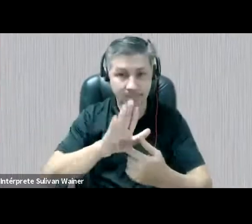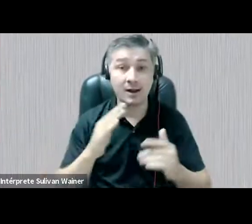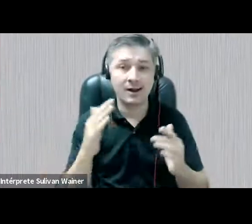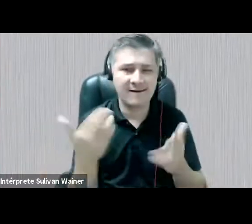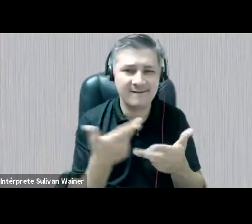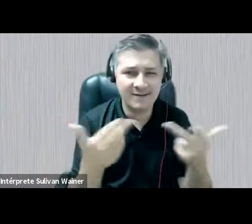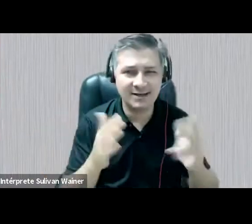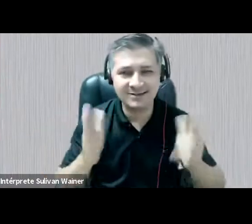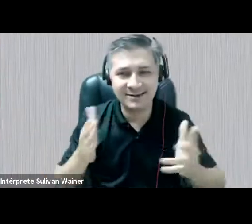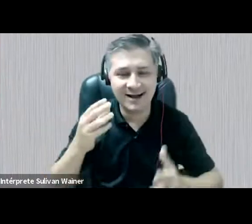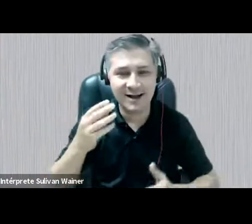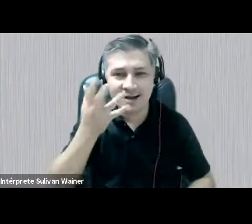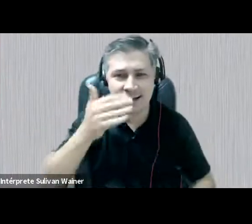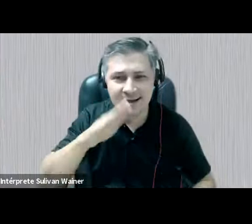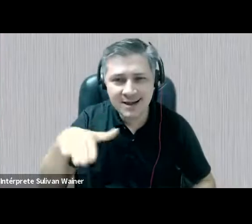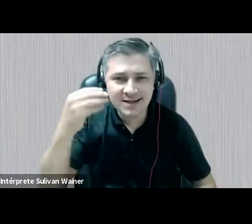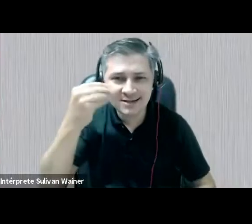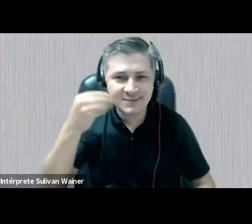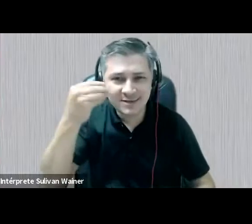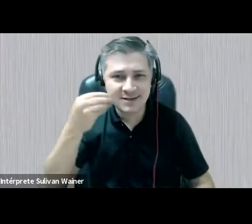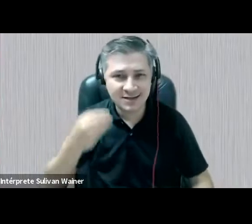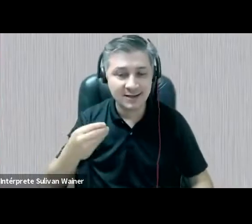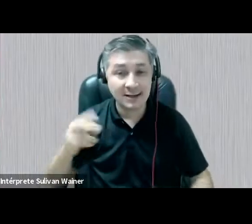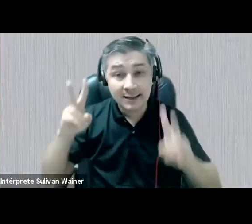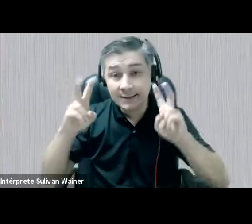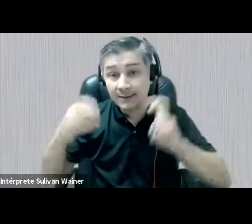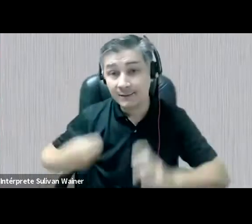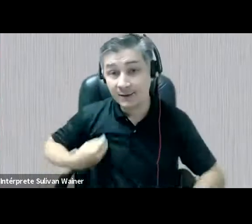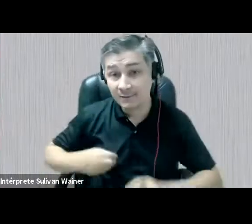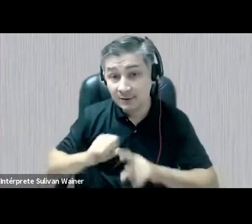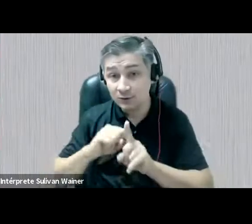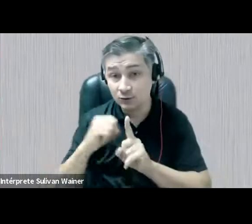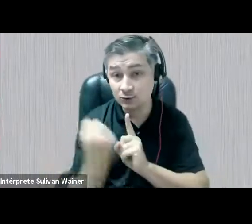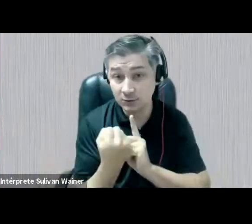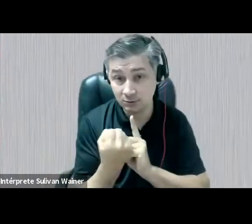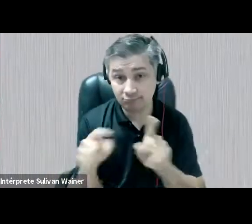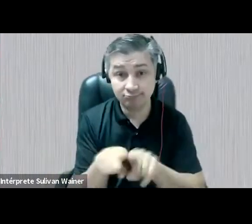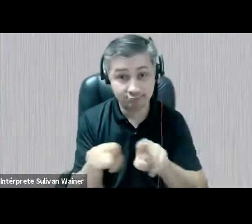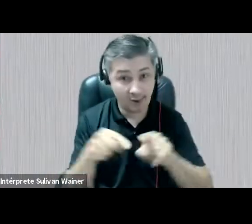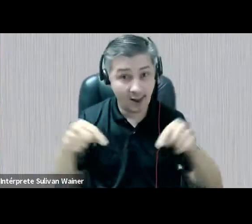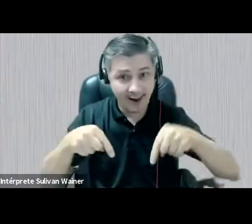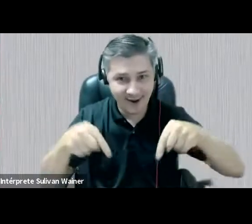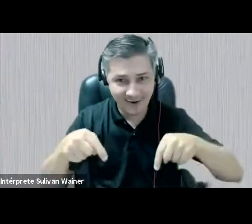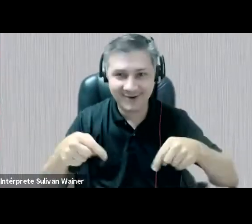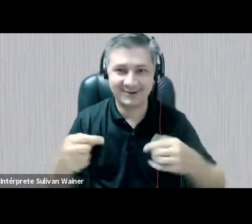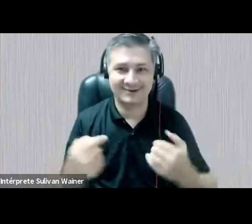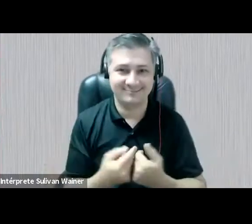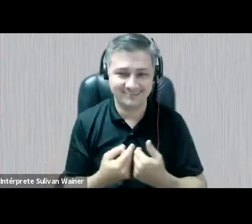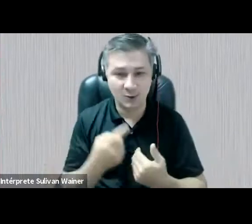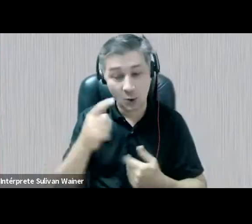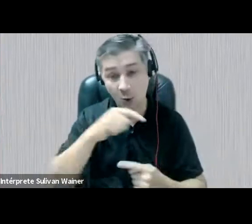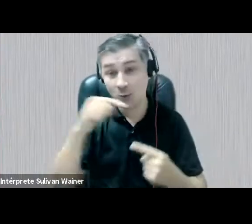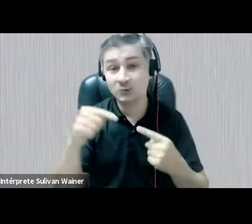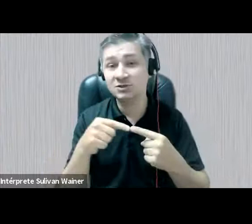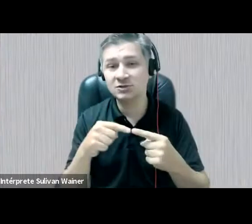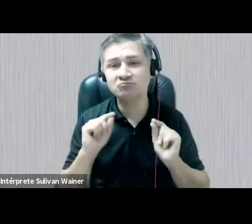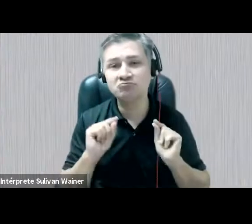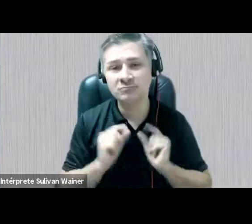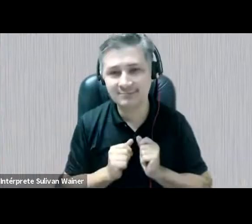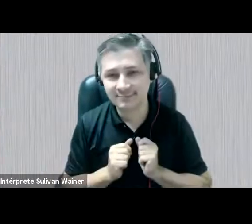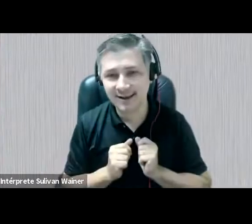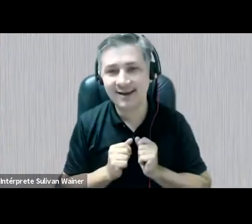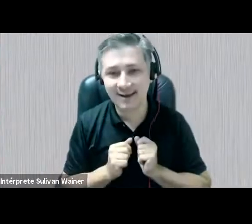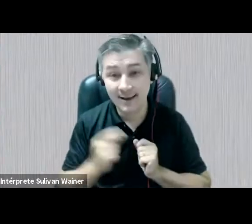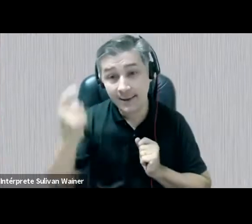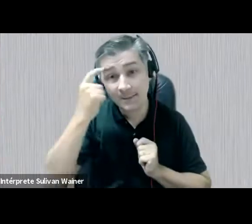experiências das crianças sobre temas da vida social e aqui, especificamente, a nossa intenção é de pensar na